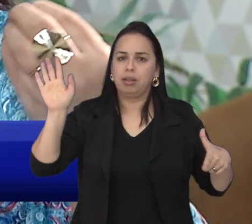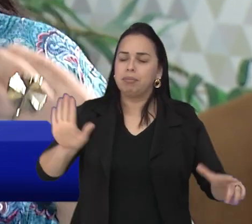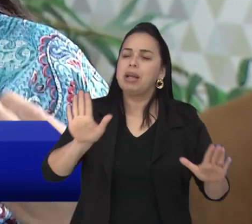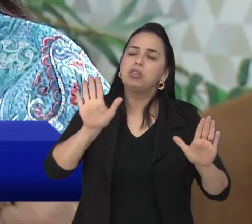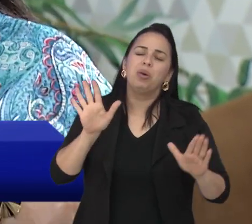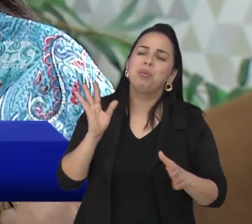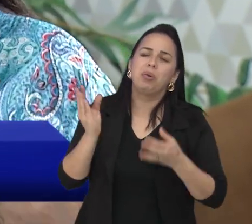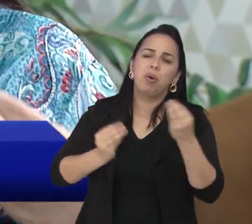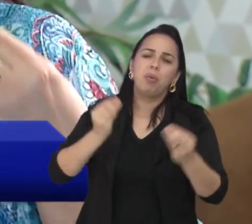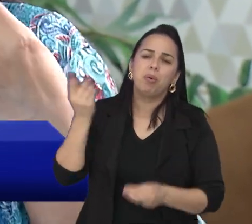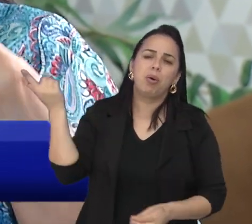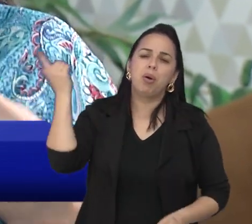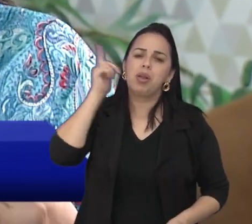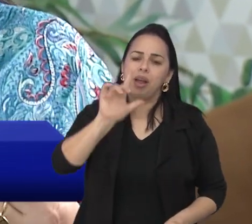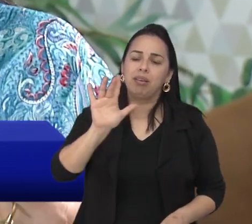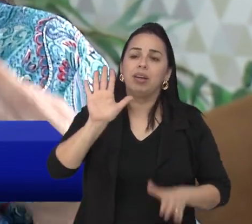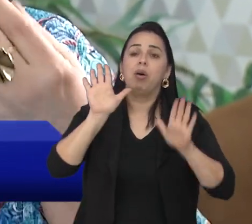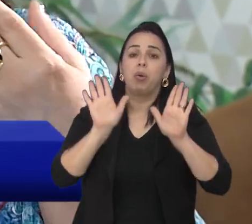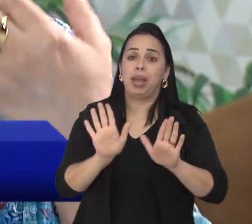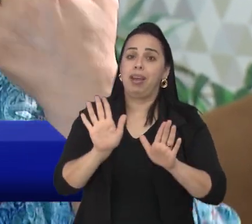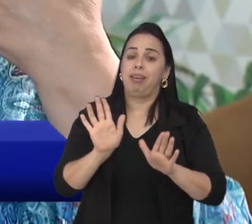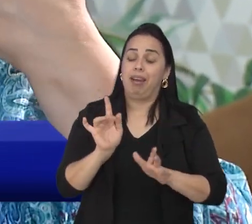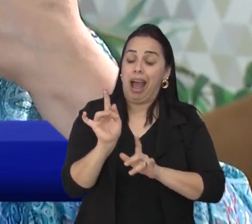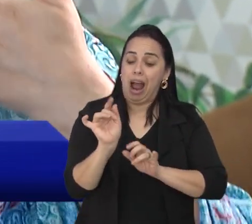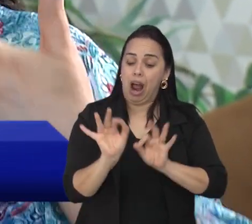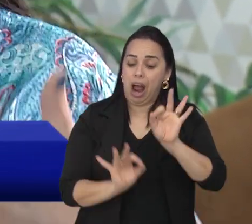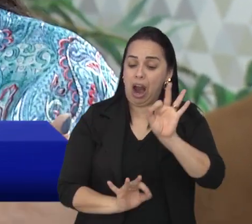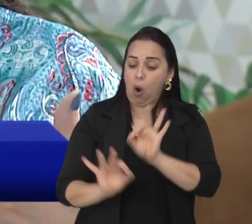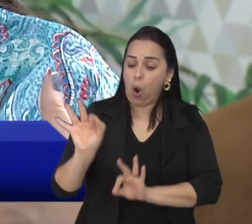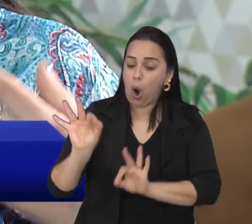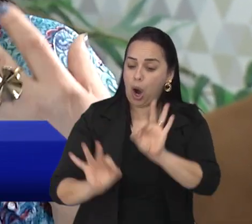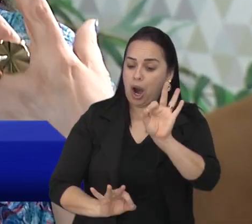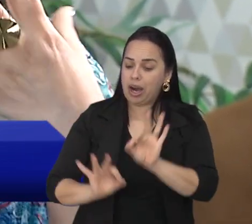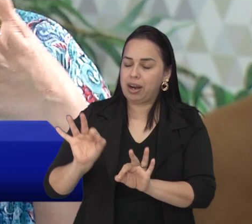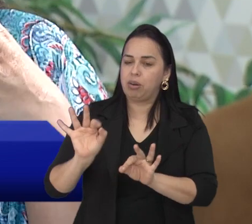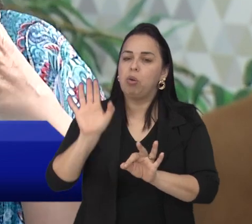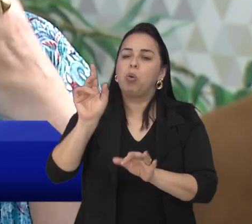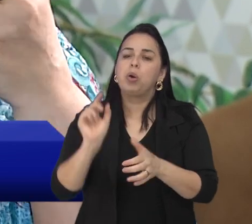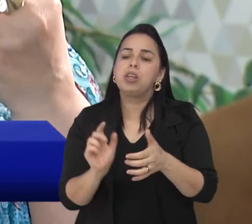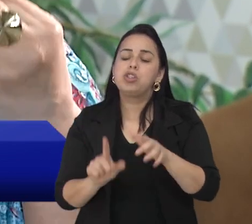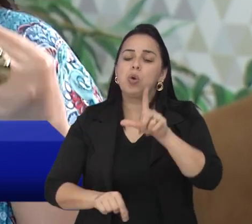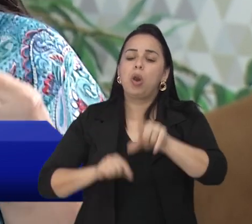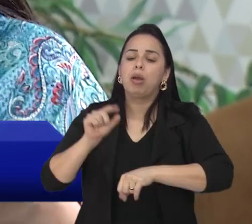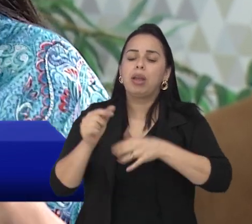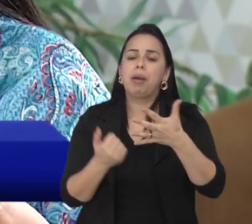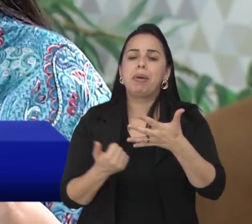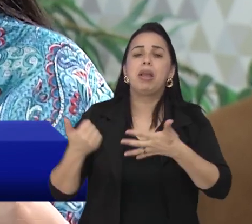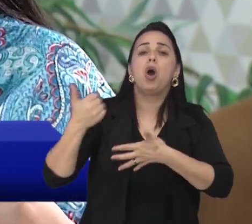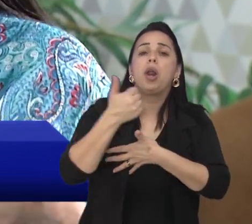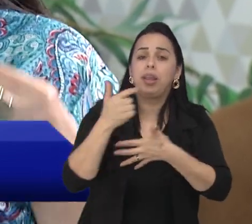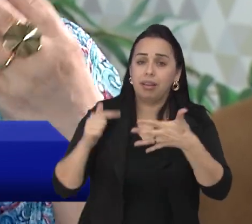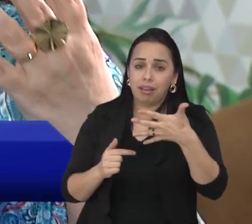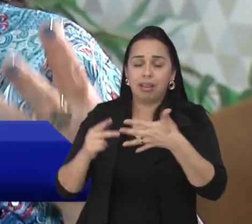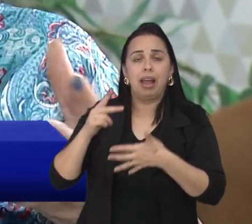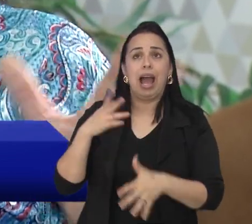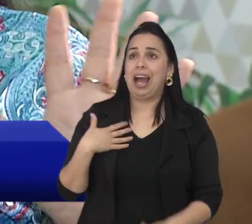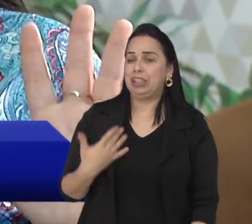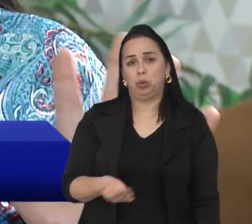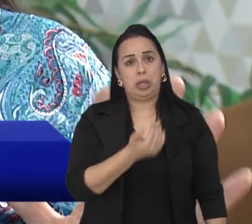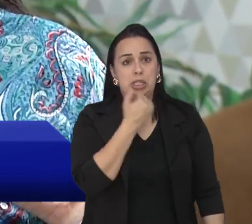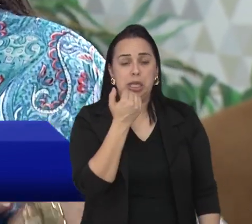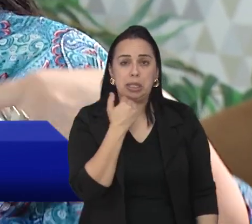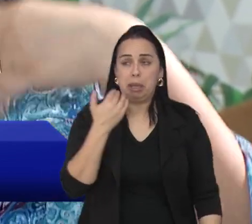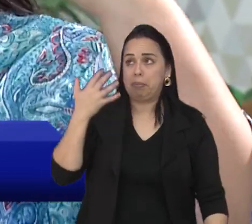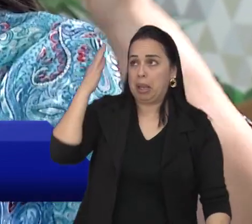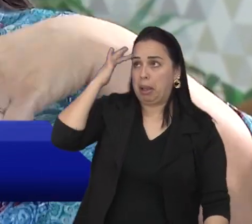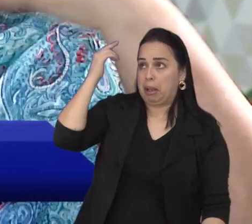Como você consegue? É realmente fazendo a sua gestão de vida, fazendo a sua gestão das suas prioridades. Renata, mas